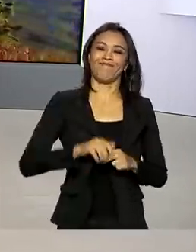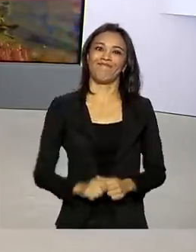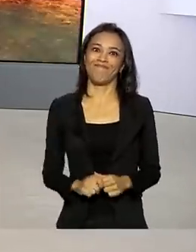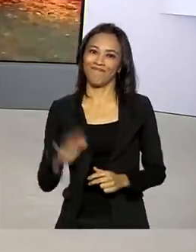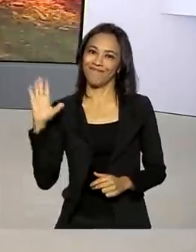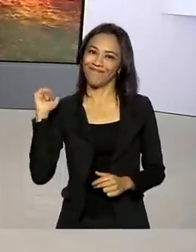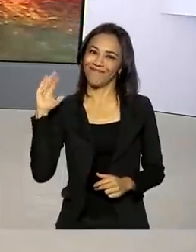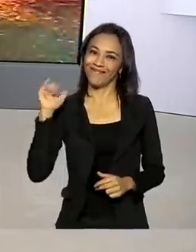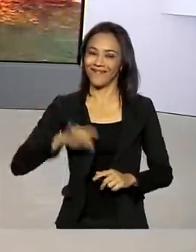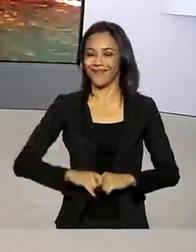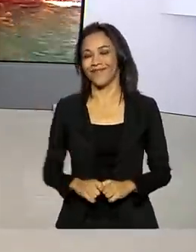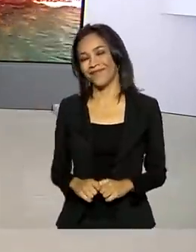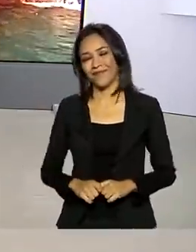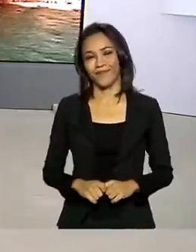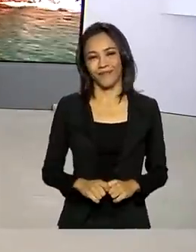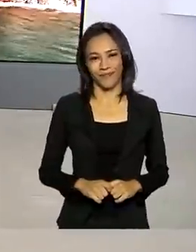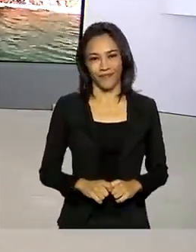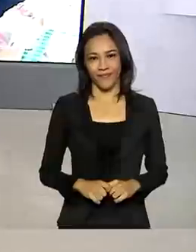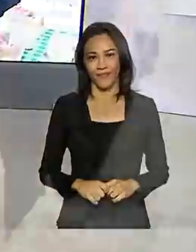Até lá. Tchau, tchau.